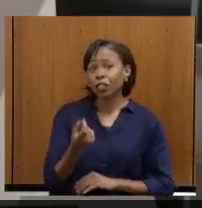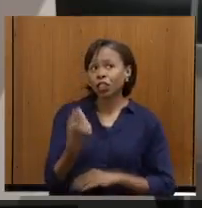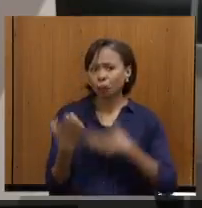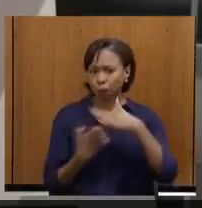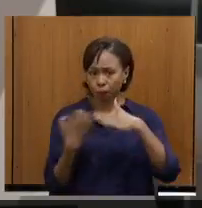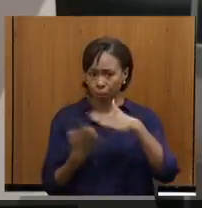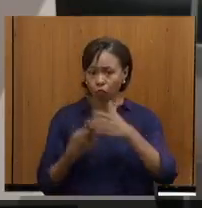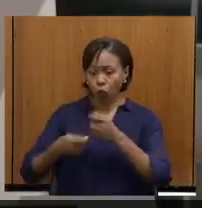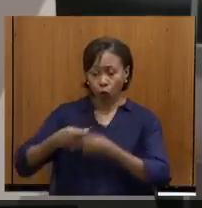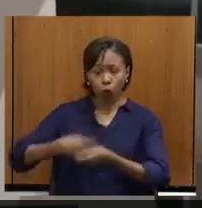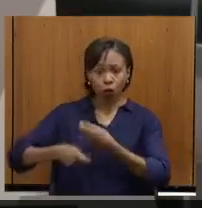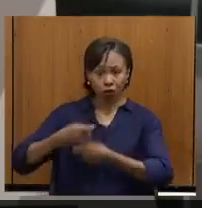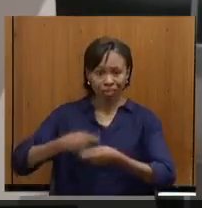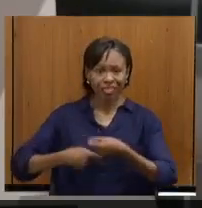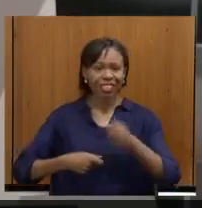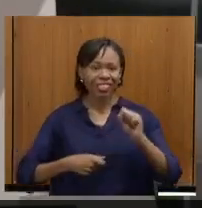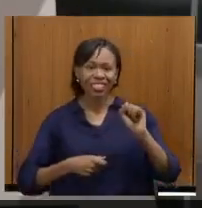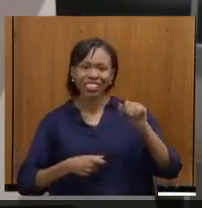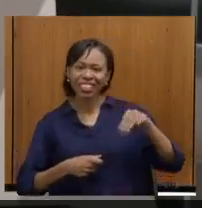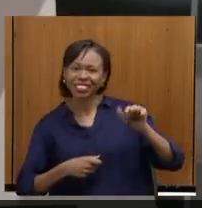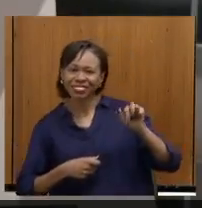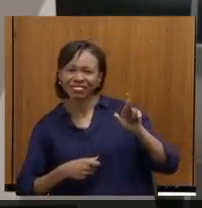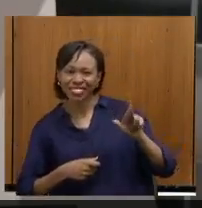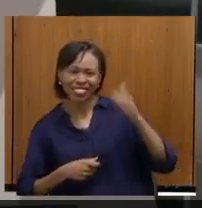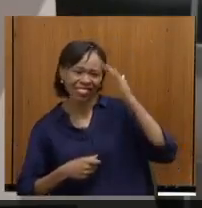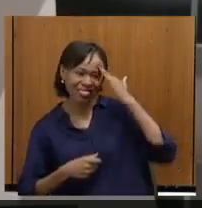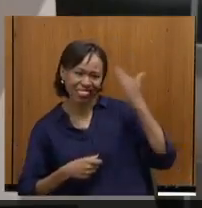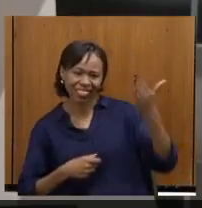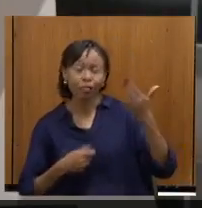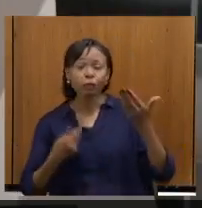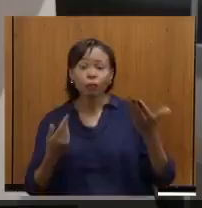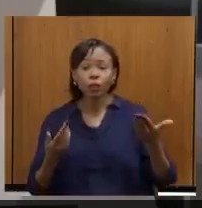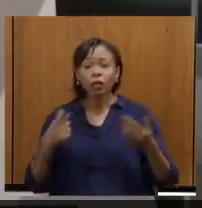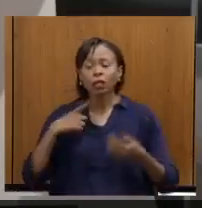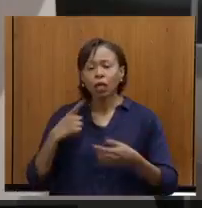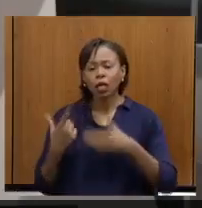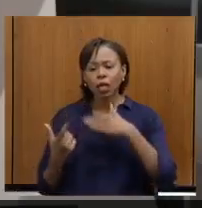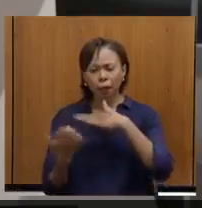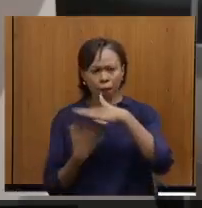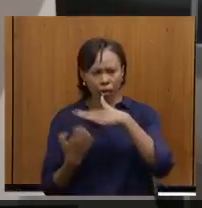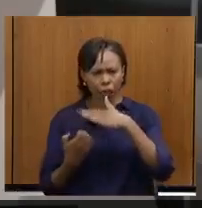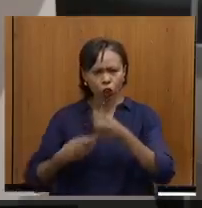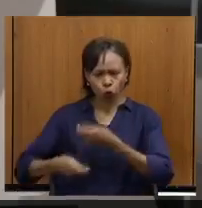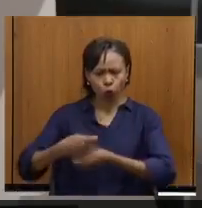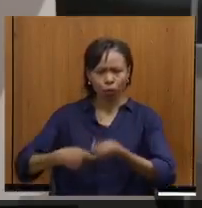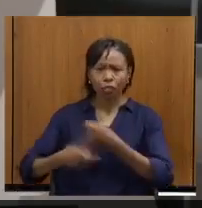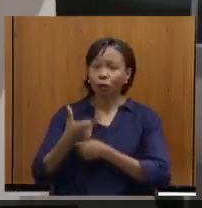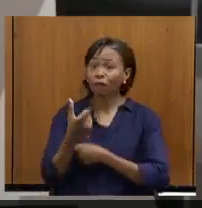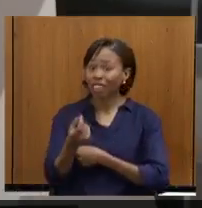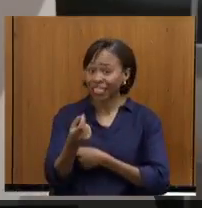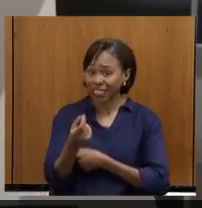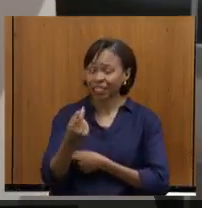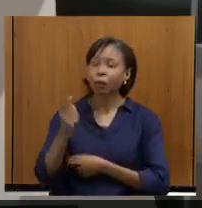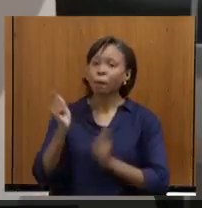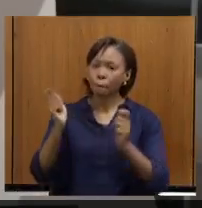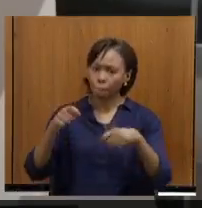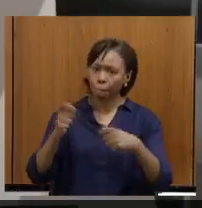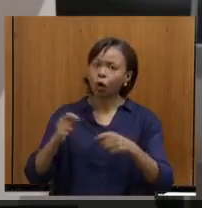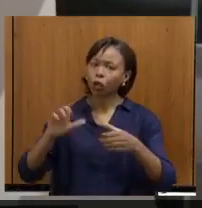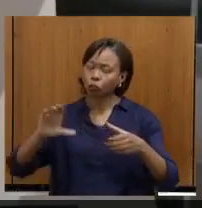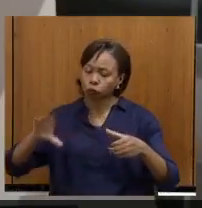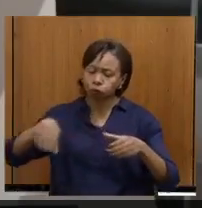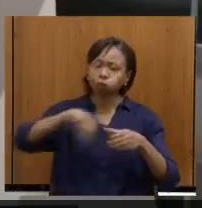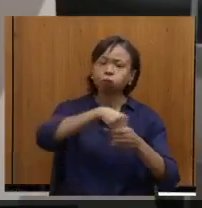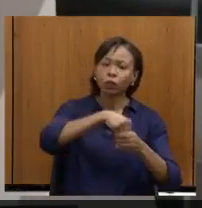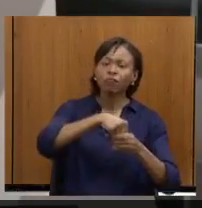exemplo, está ali o Samir, muito obrigado, querido. 20 empresas de comércio vão poder se juntar